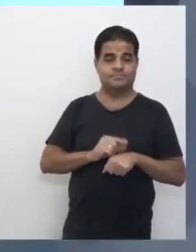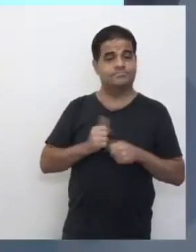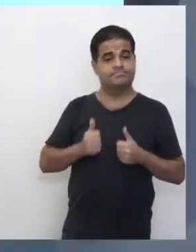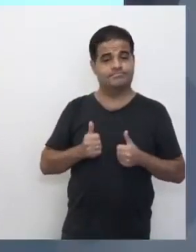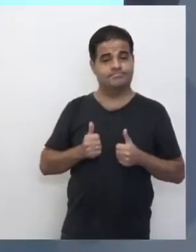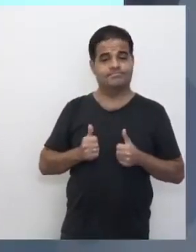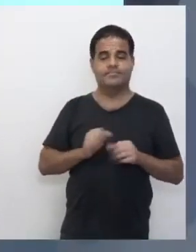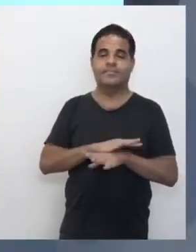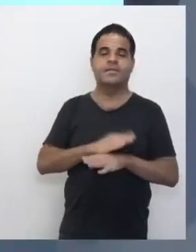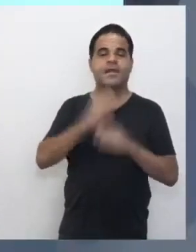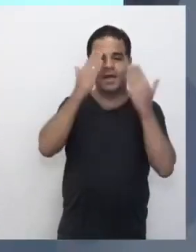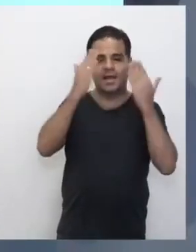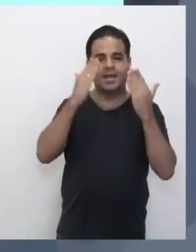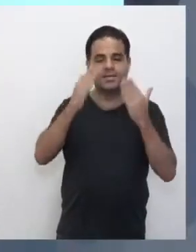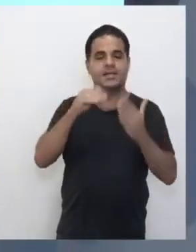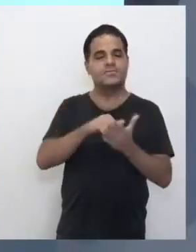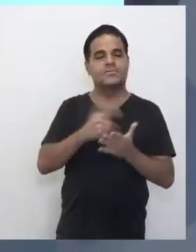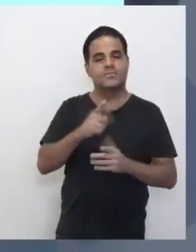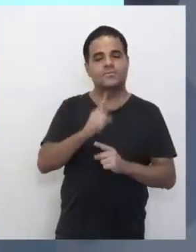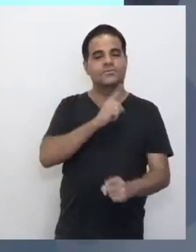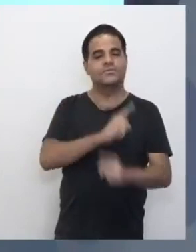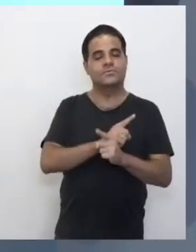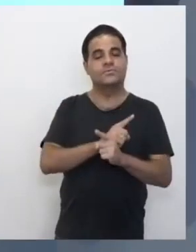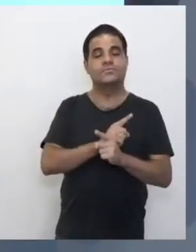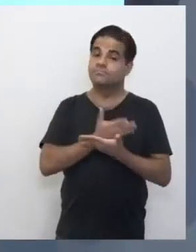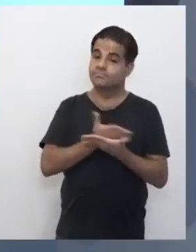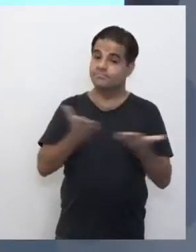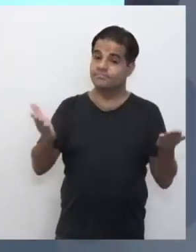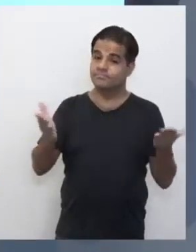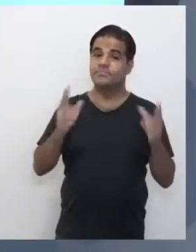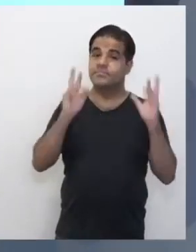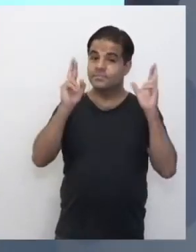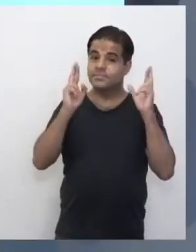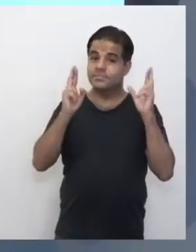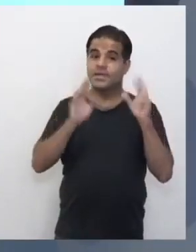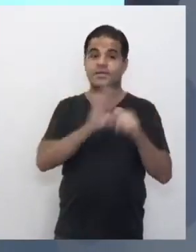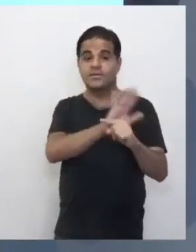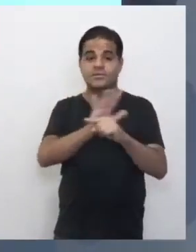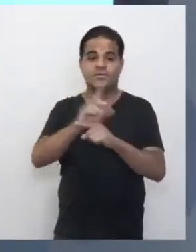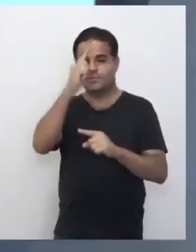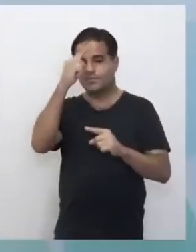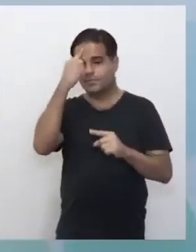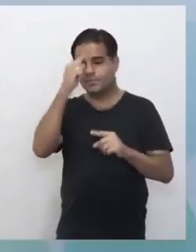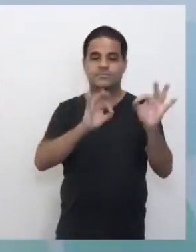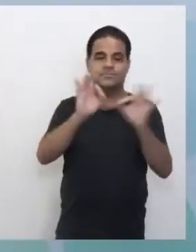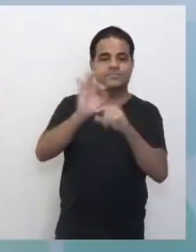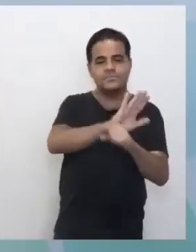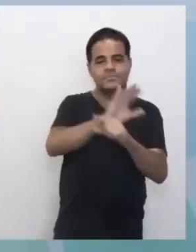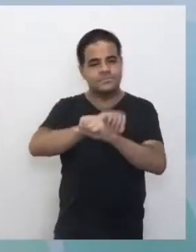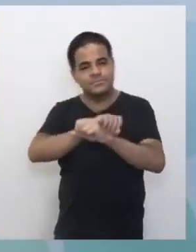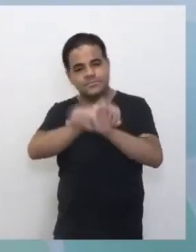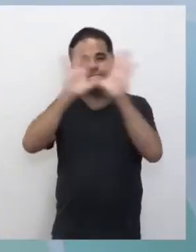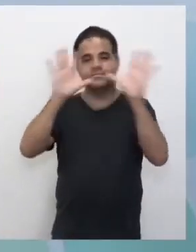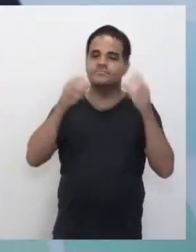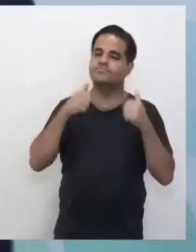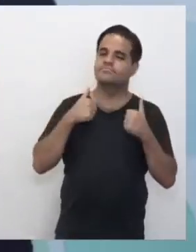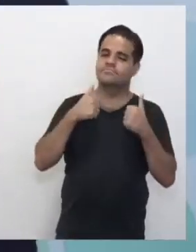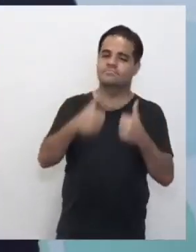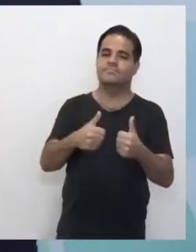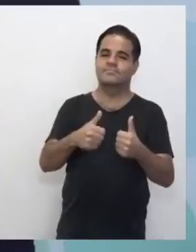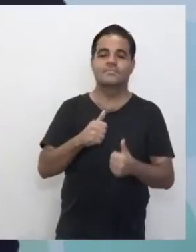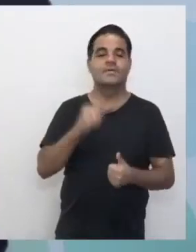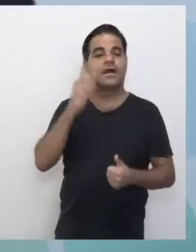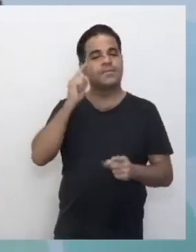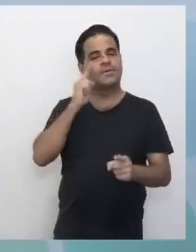é isso. A gente agradece, espero vocês pra próxima aula de sócio e espero que tenha resolvido pelo menos algumas dúvidas, João. And see you tomorrow for our English Classes. Vejo